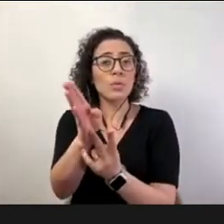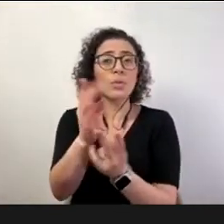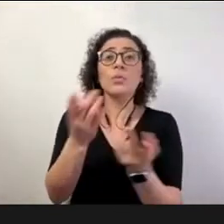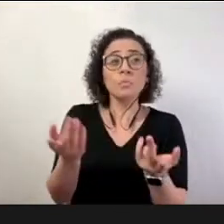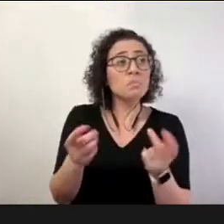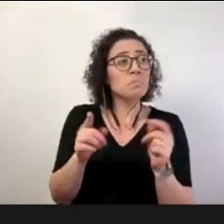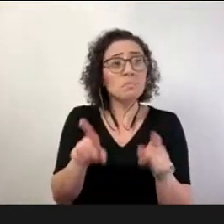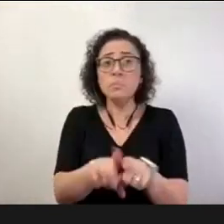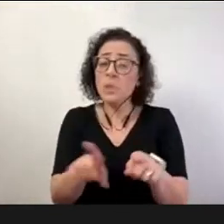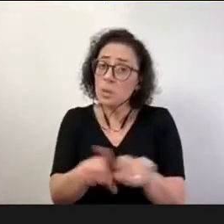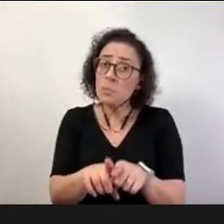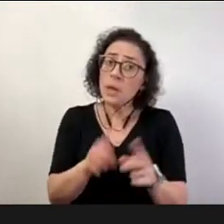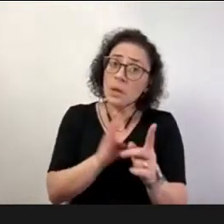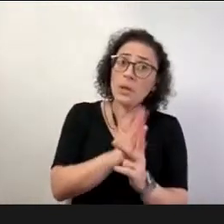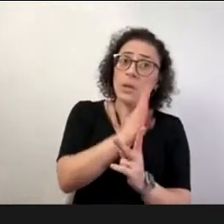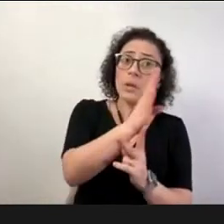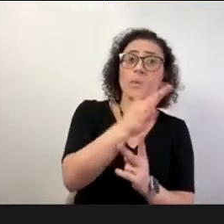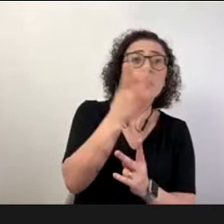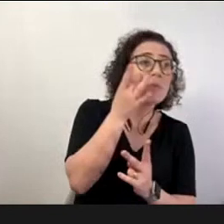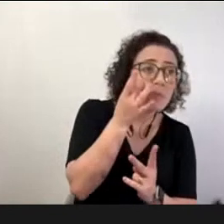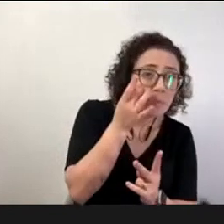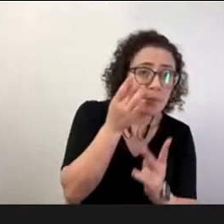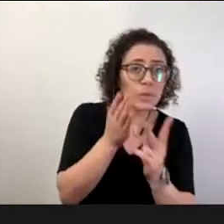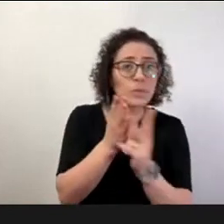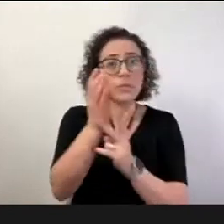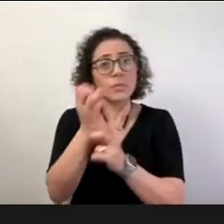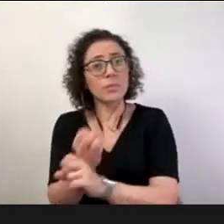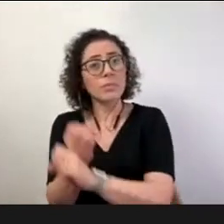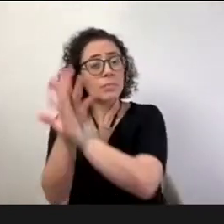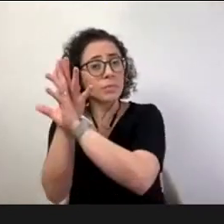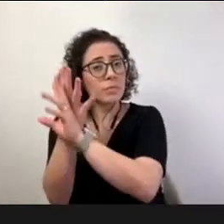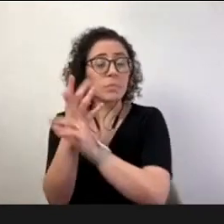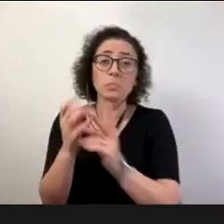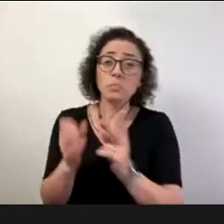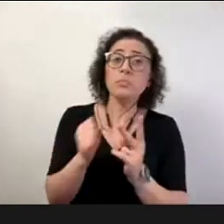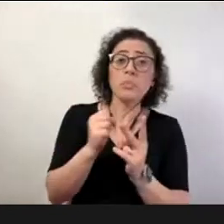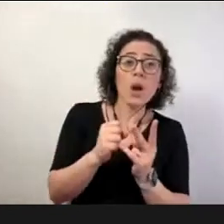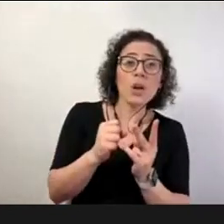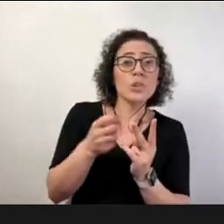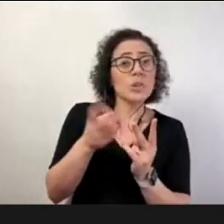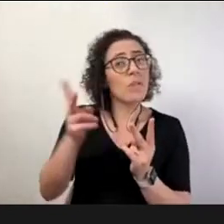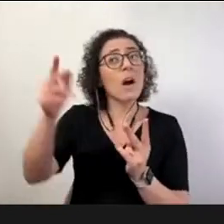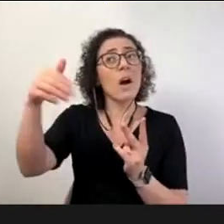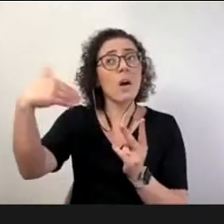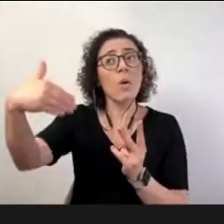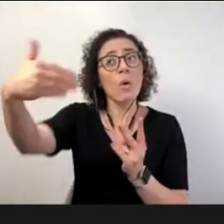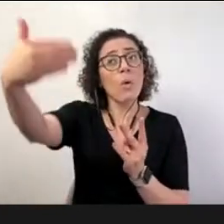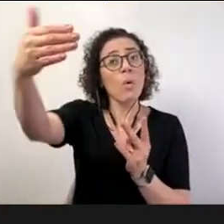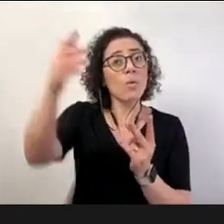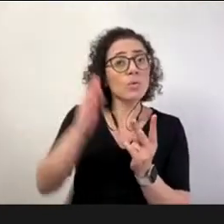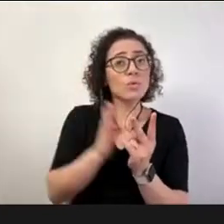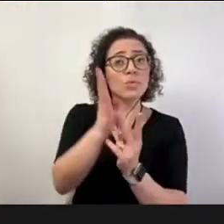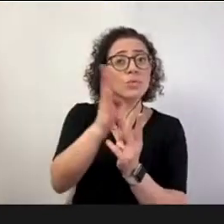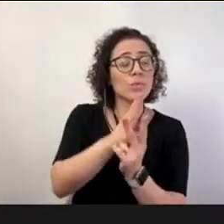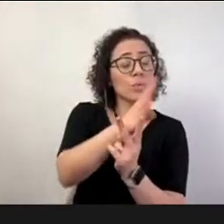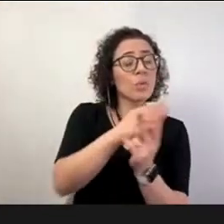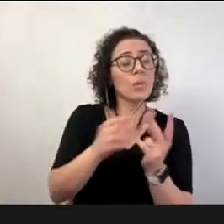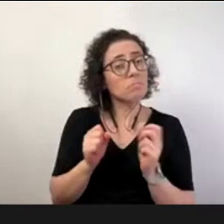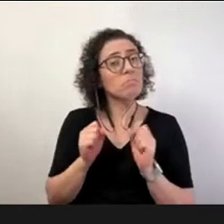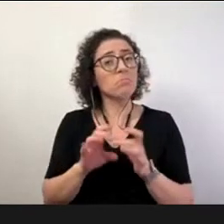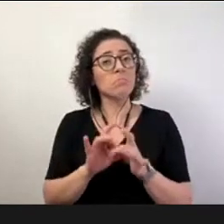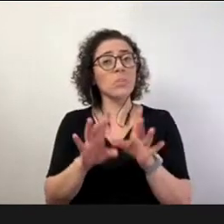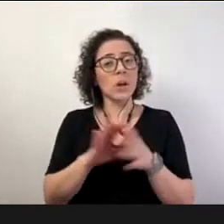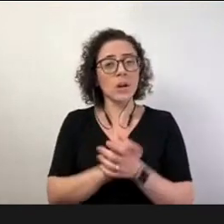hibridizando né que hibridizam relações mas que cuja a intencionalidade tem que estar